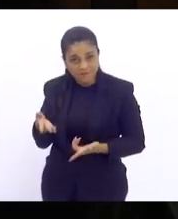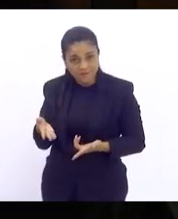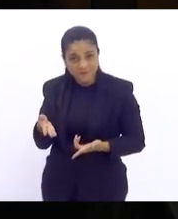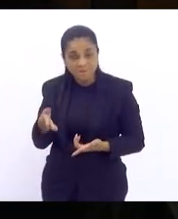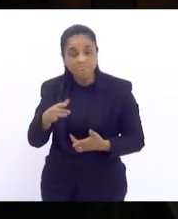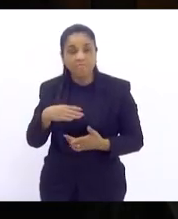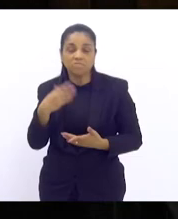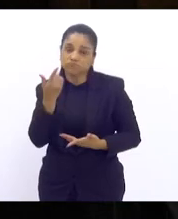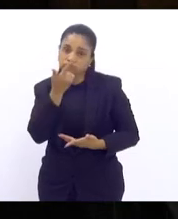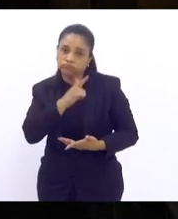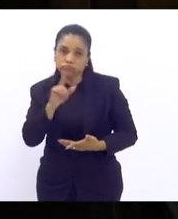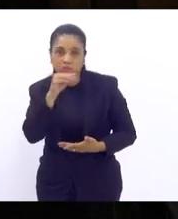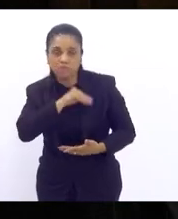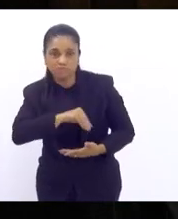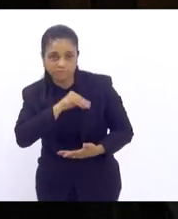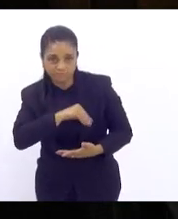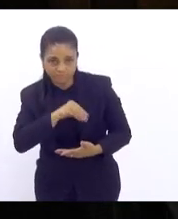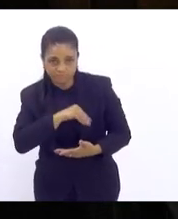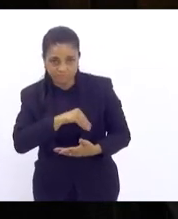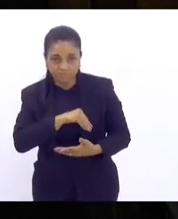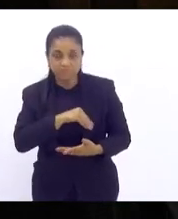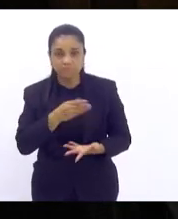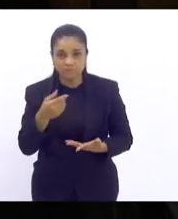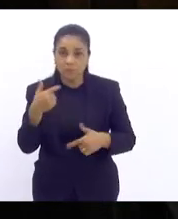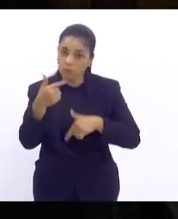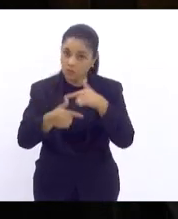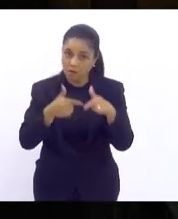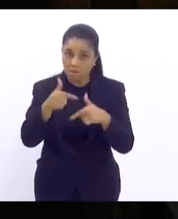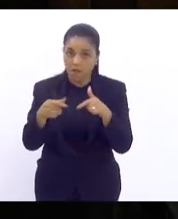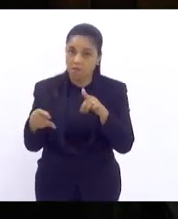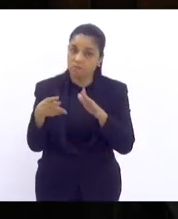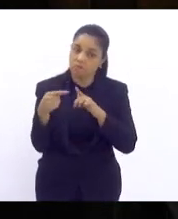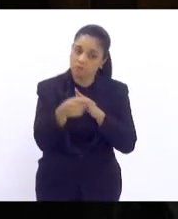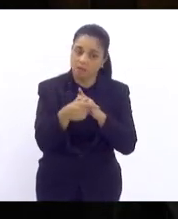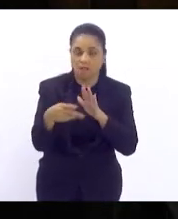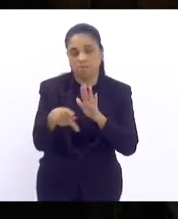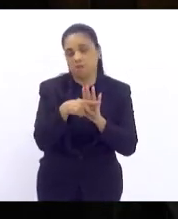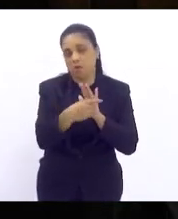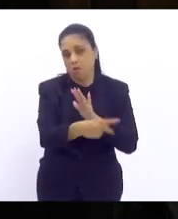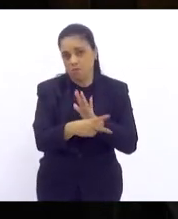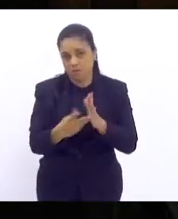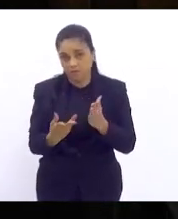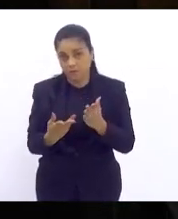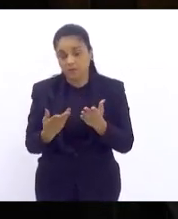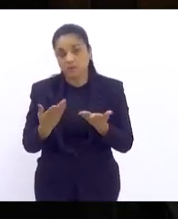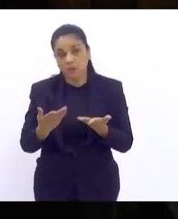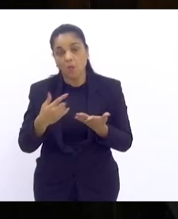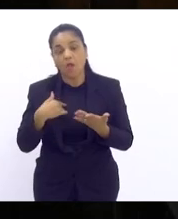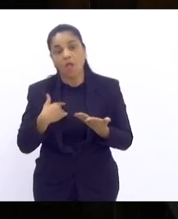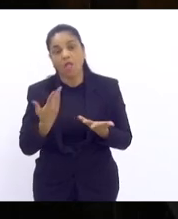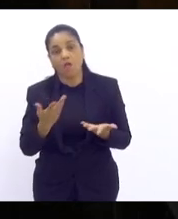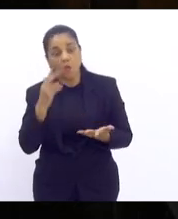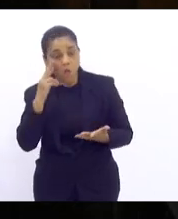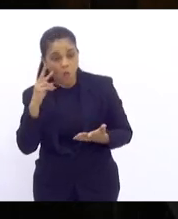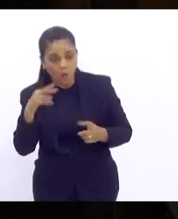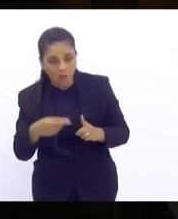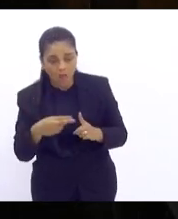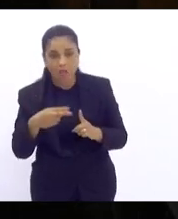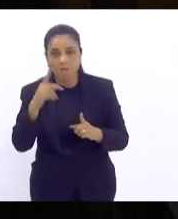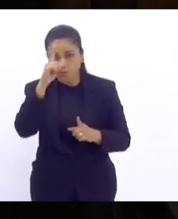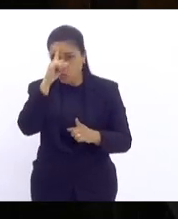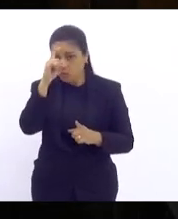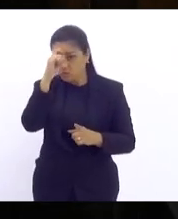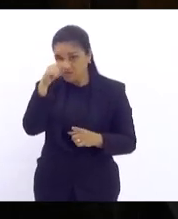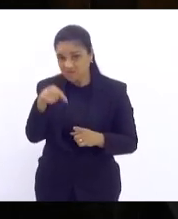ter o seu ganha-pão então nesse sentido não só repudiar essa situação e olhar para esse hospital